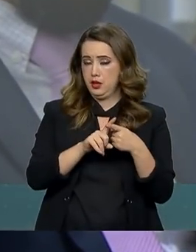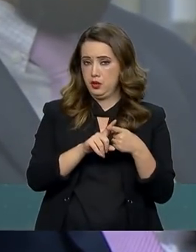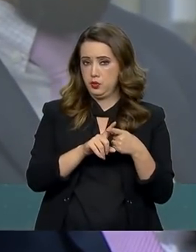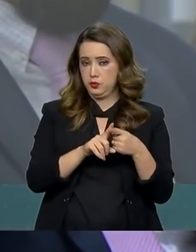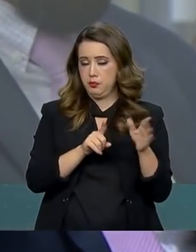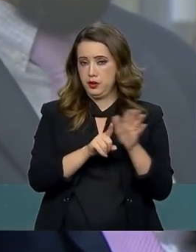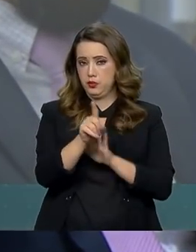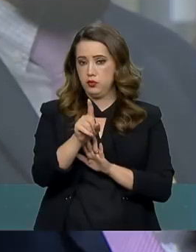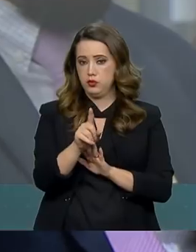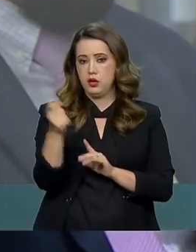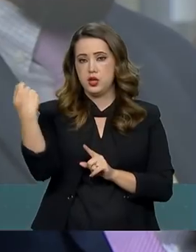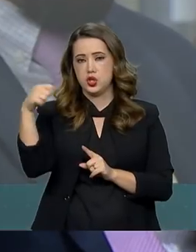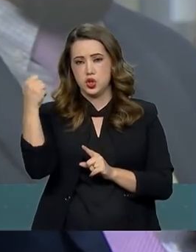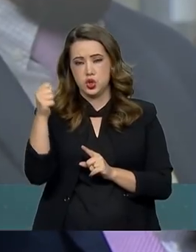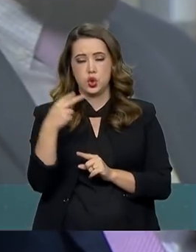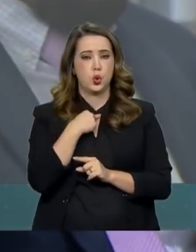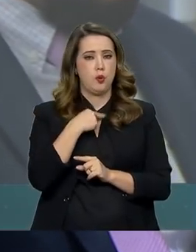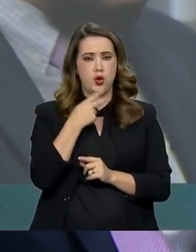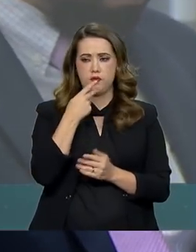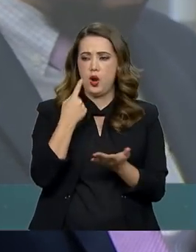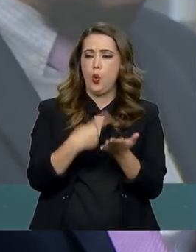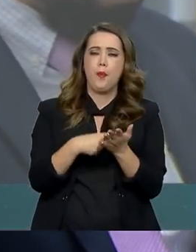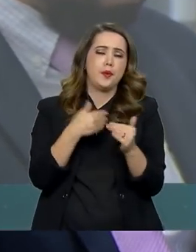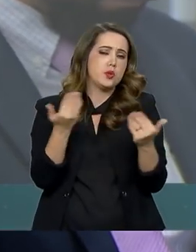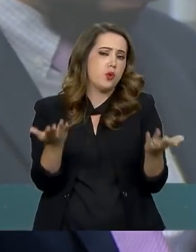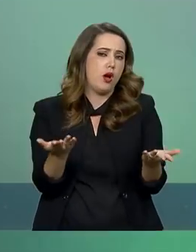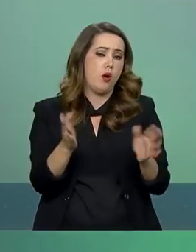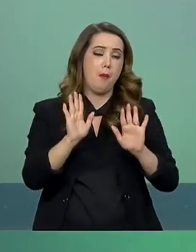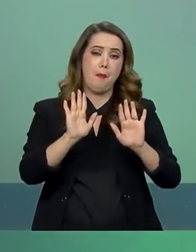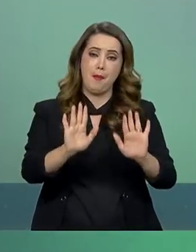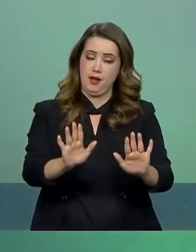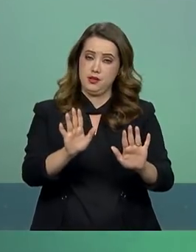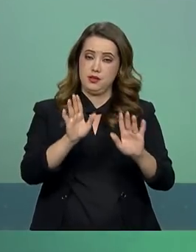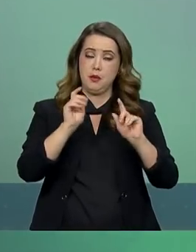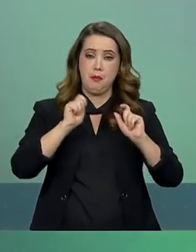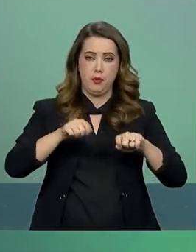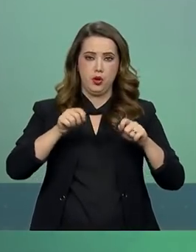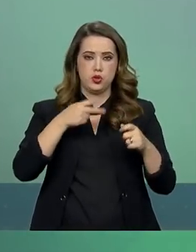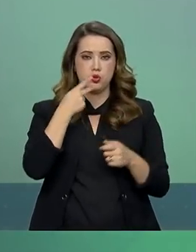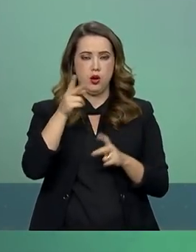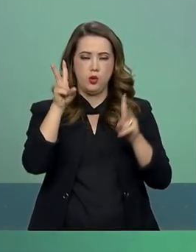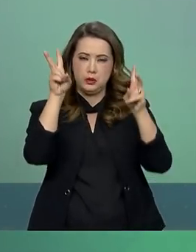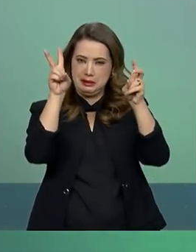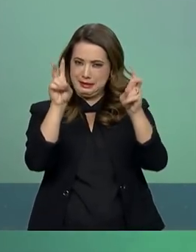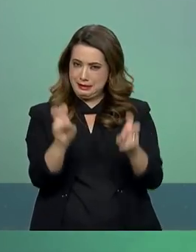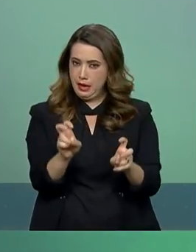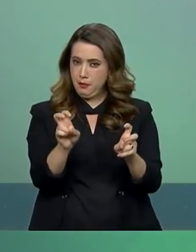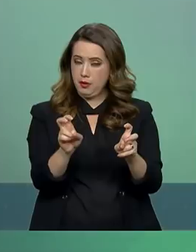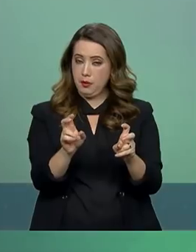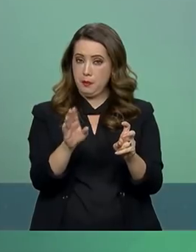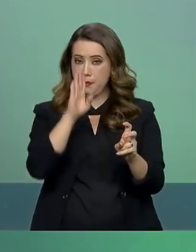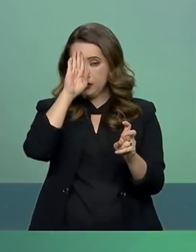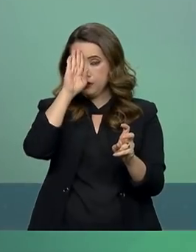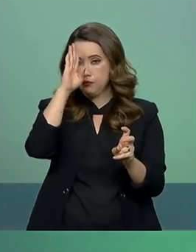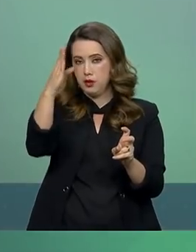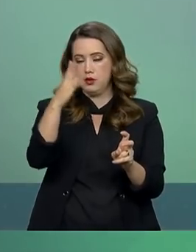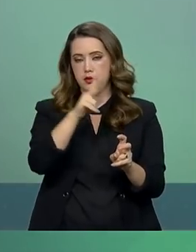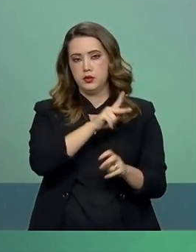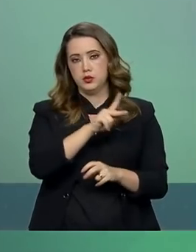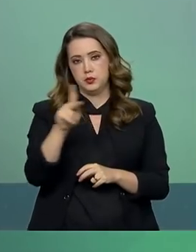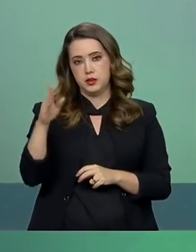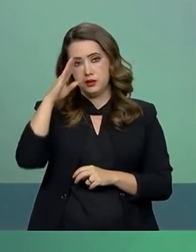comentar os acordos que serão fechados, mas o senhor pode falar qual vai ser o tema, pauta principal do